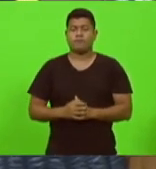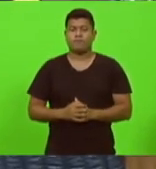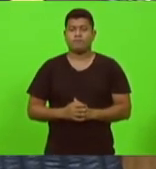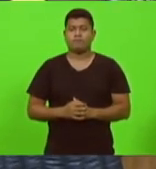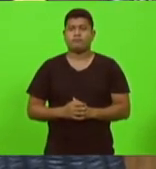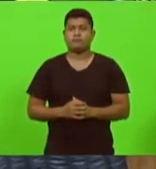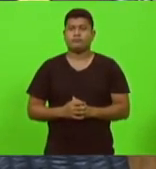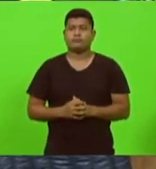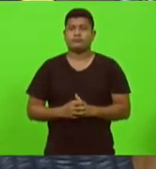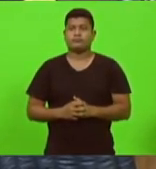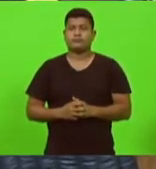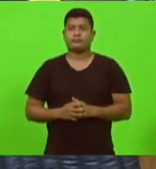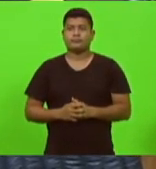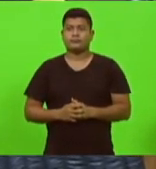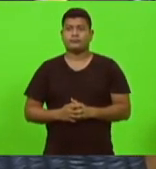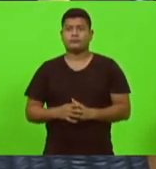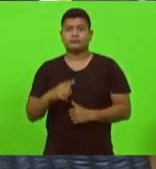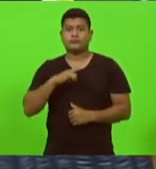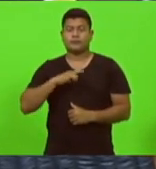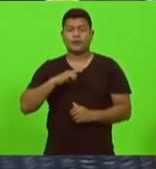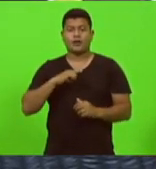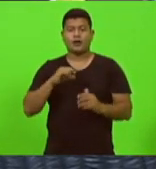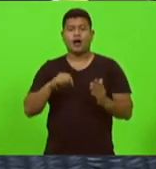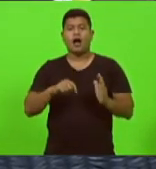eu tenho aqui a relação